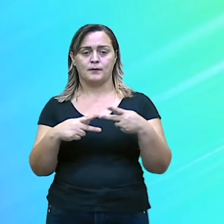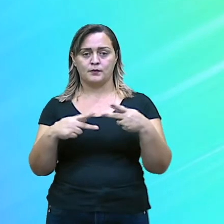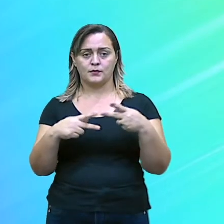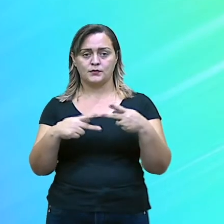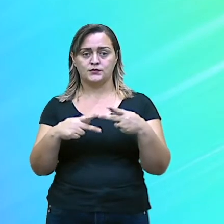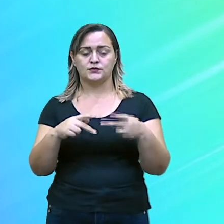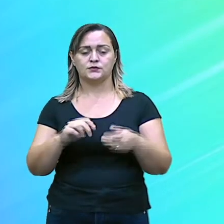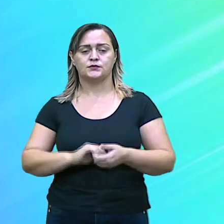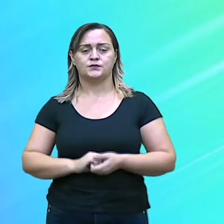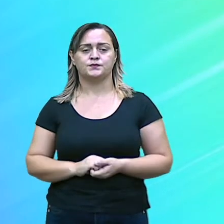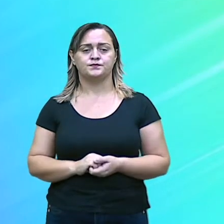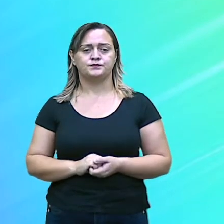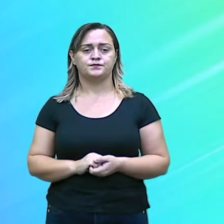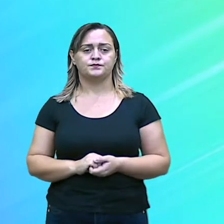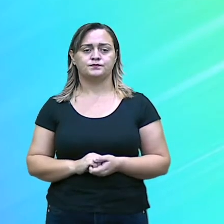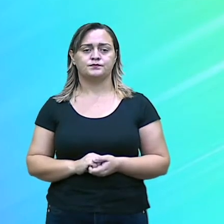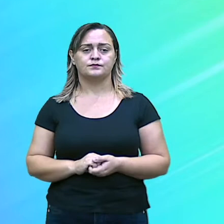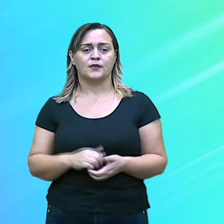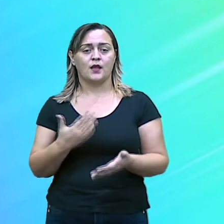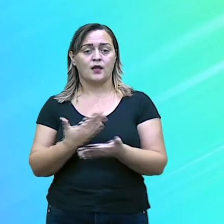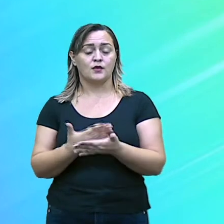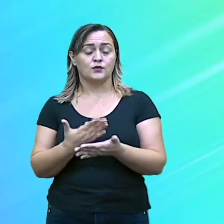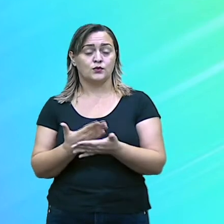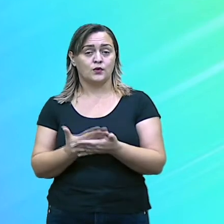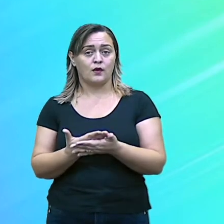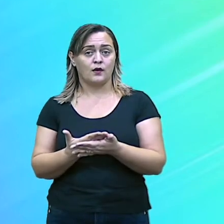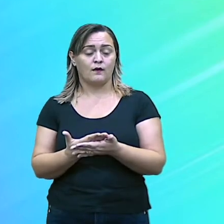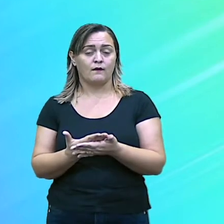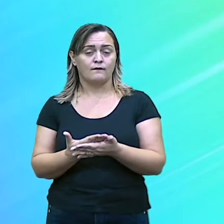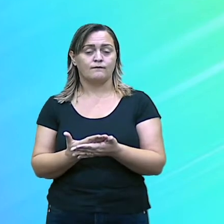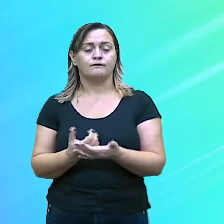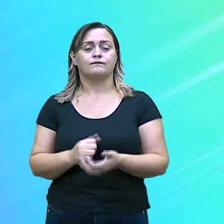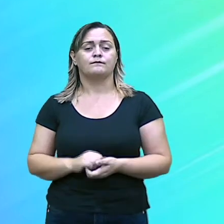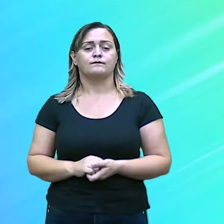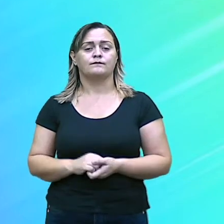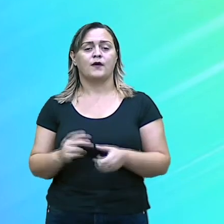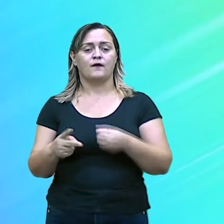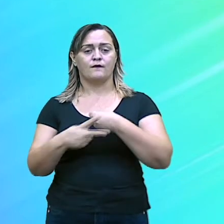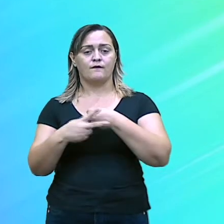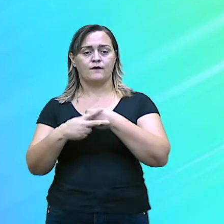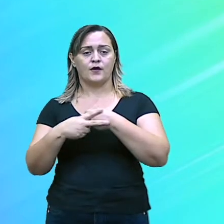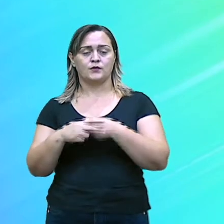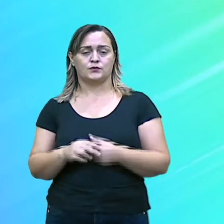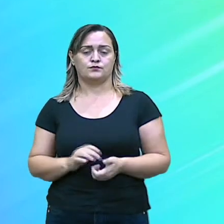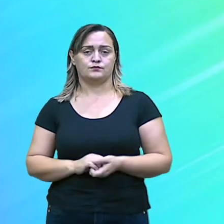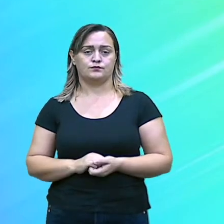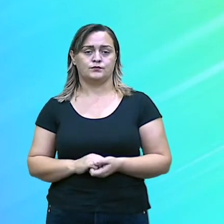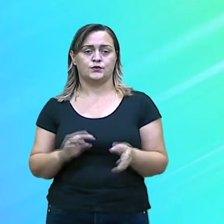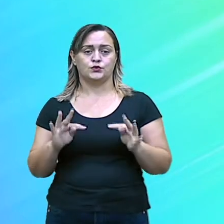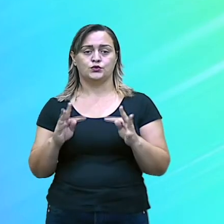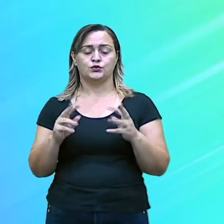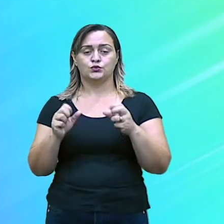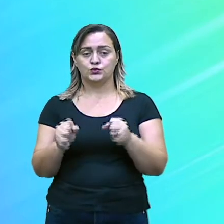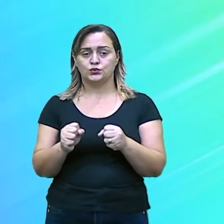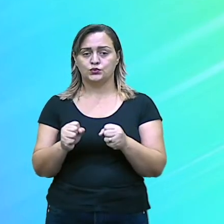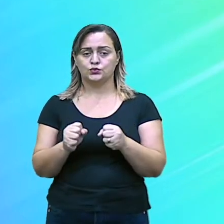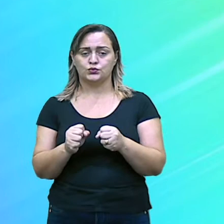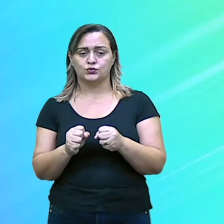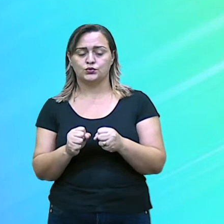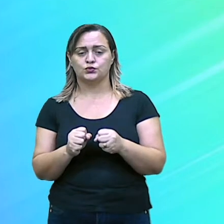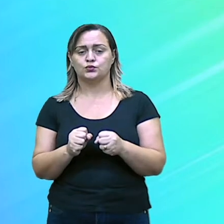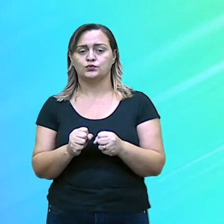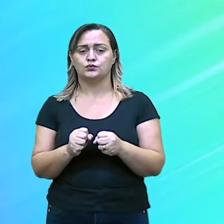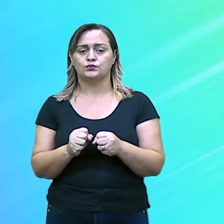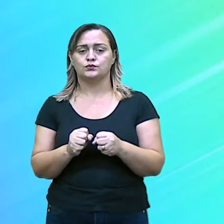Verbo no infinitivo. Sua forma original. Todos. Pronome indefinido, não é